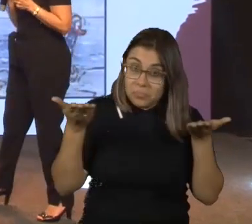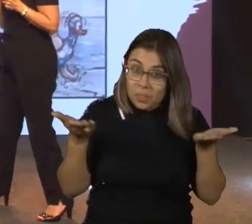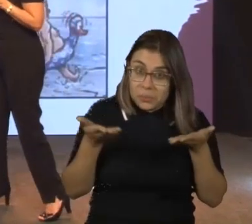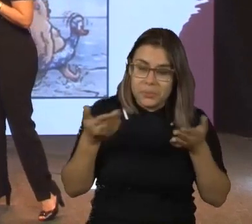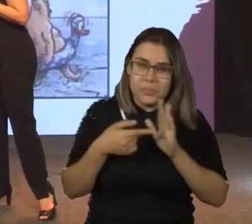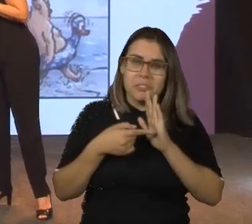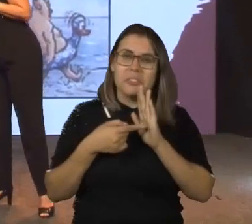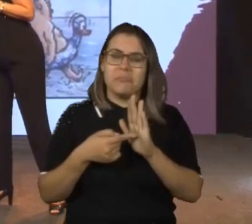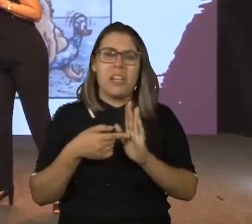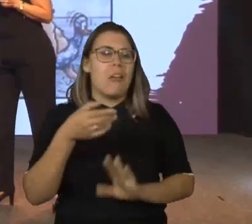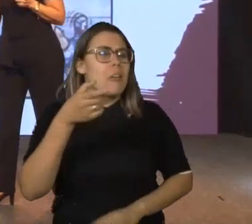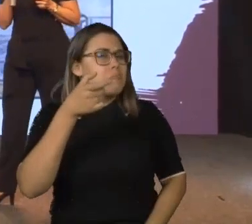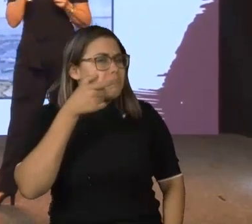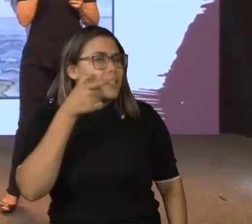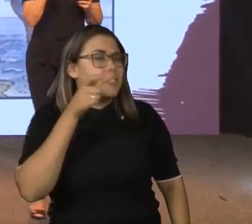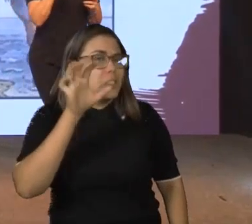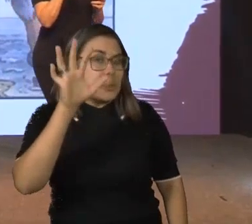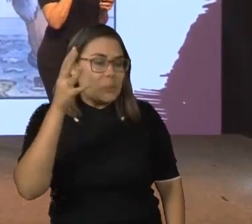interessante que aconteceu.